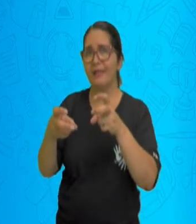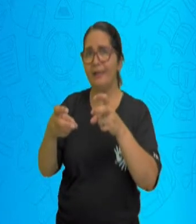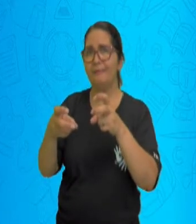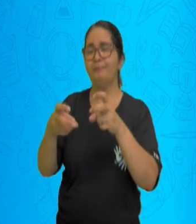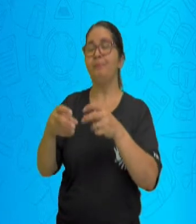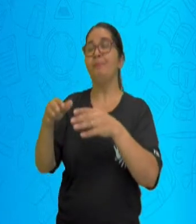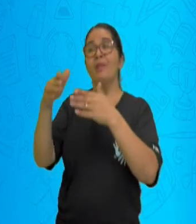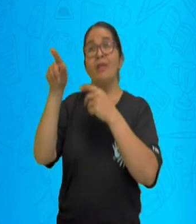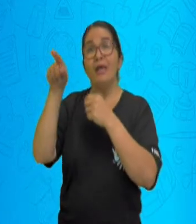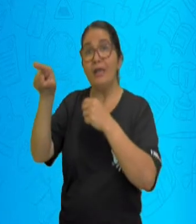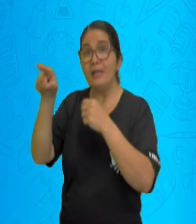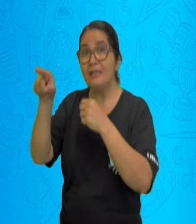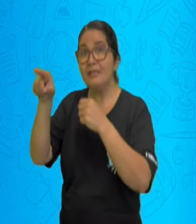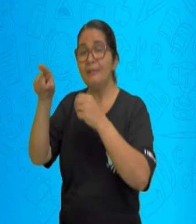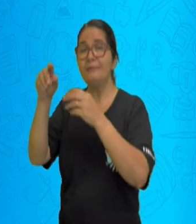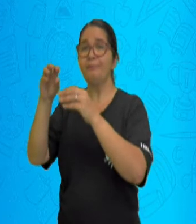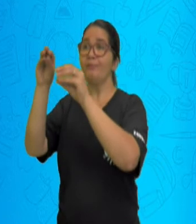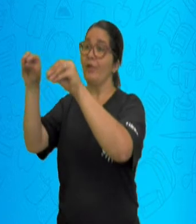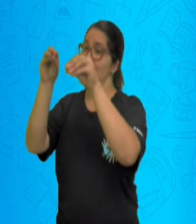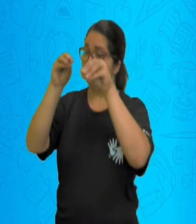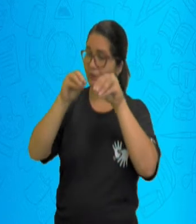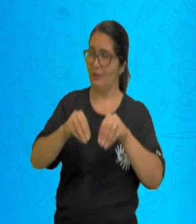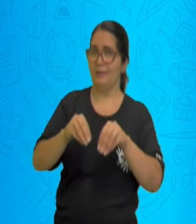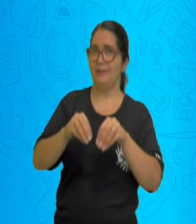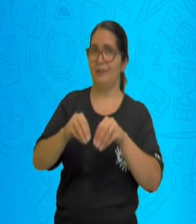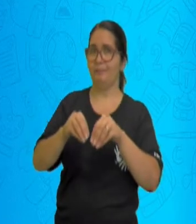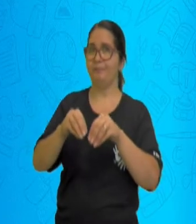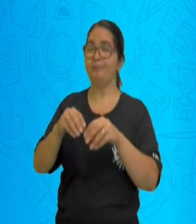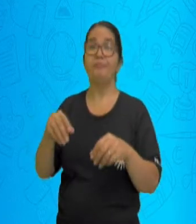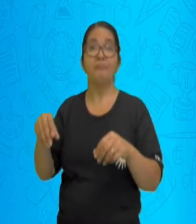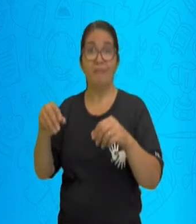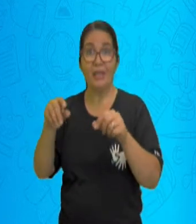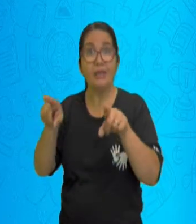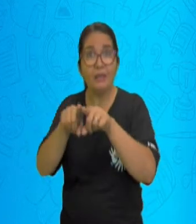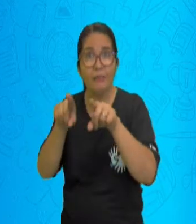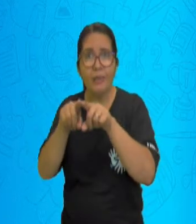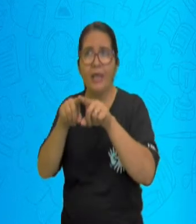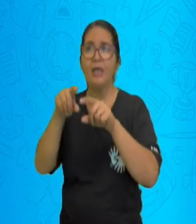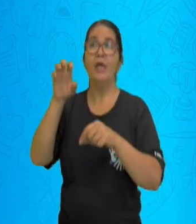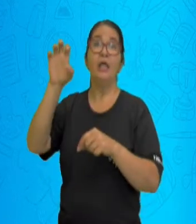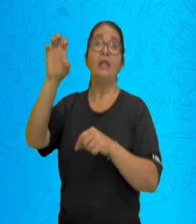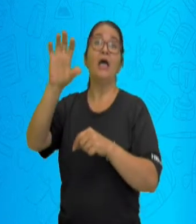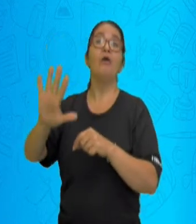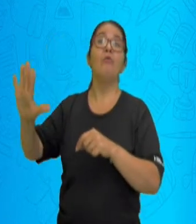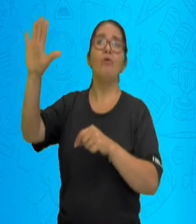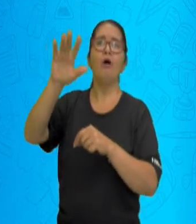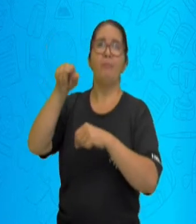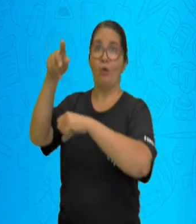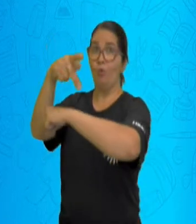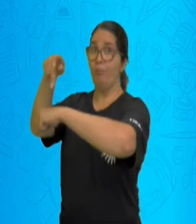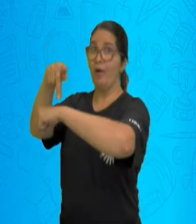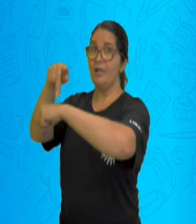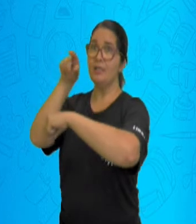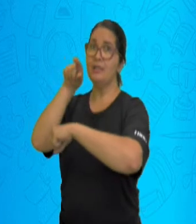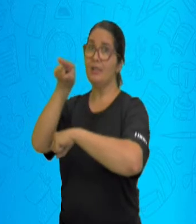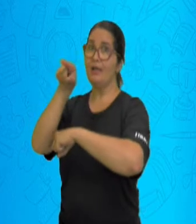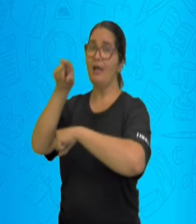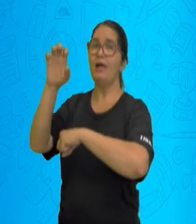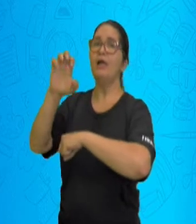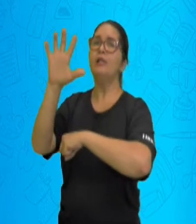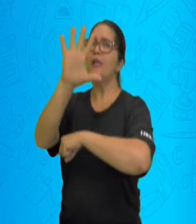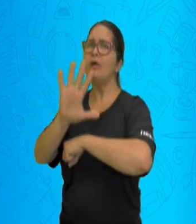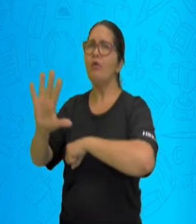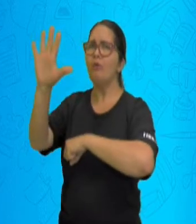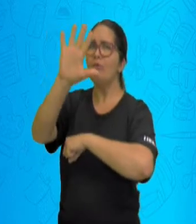guerras. Nessa época, a Europa encontrava em conflitos com vários países. Então, muitas pessoas não queriam viver